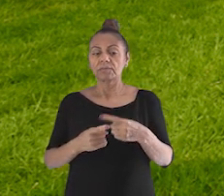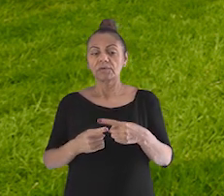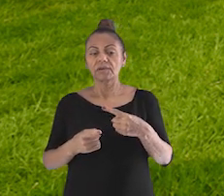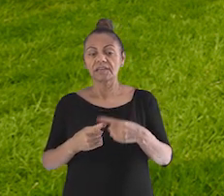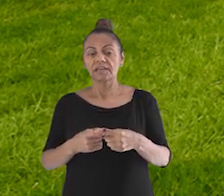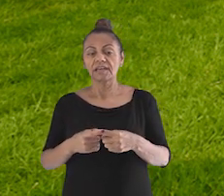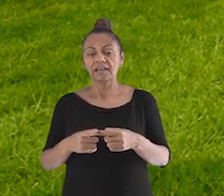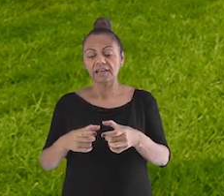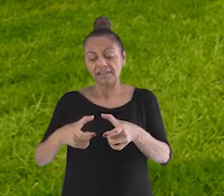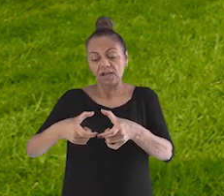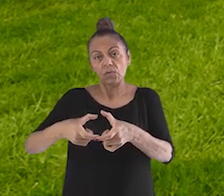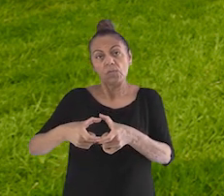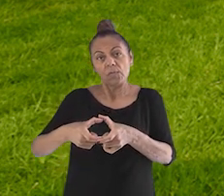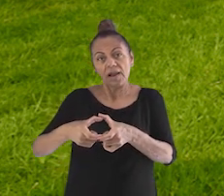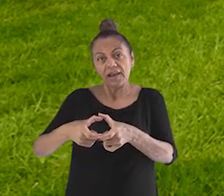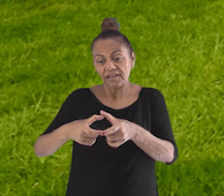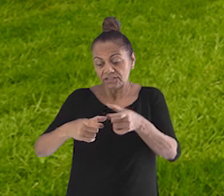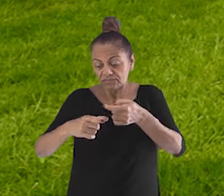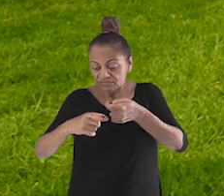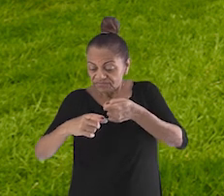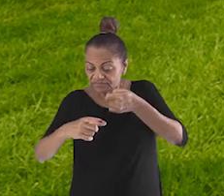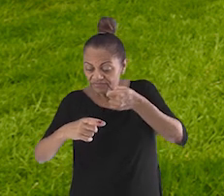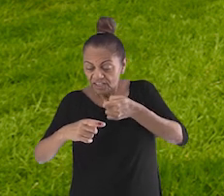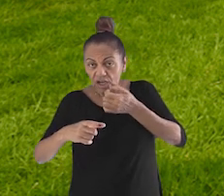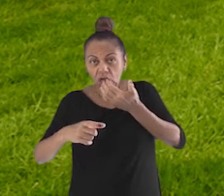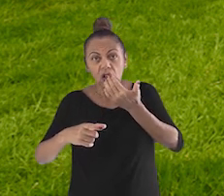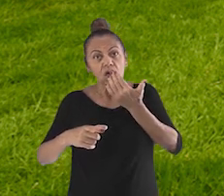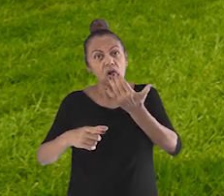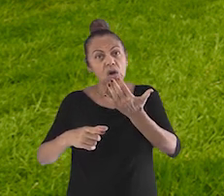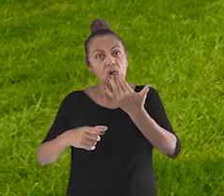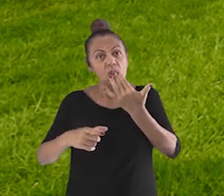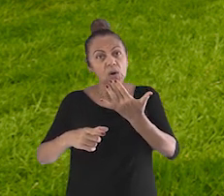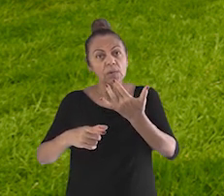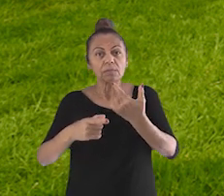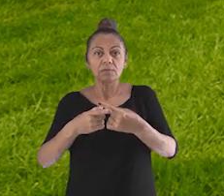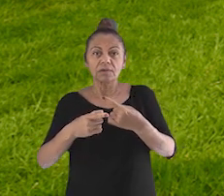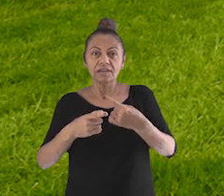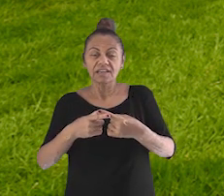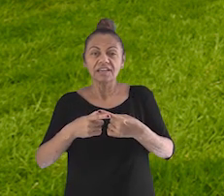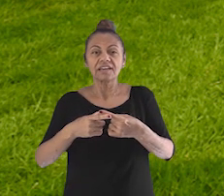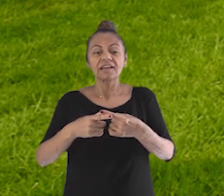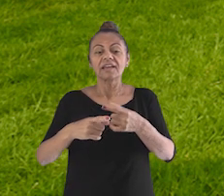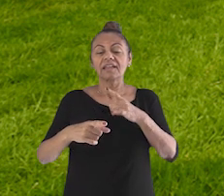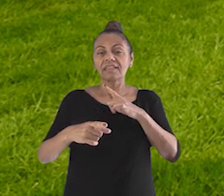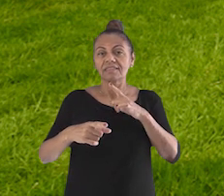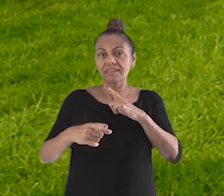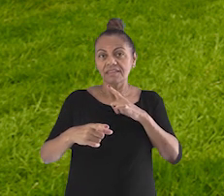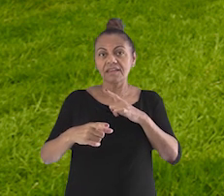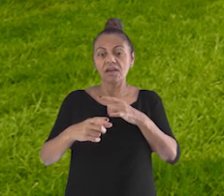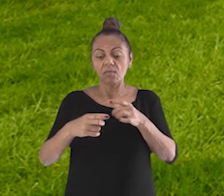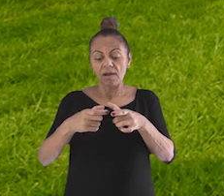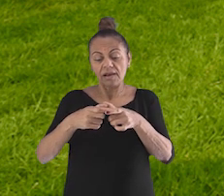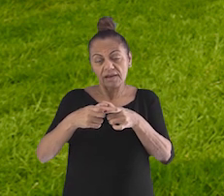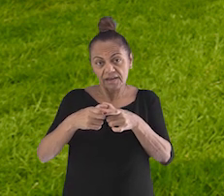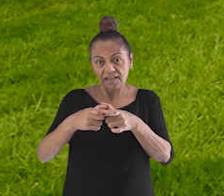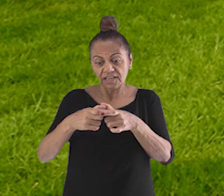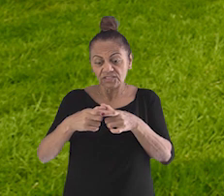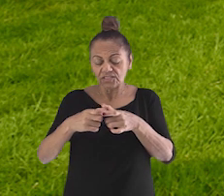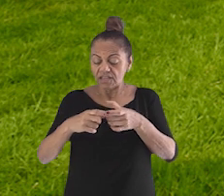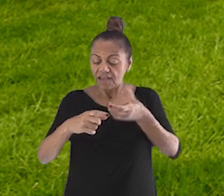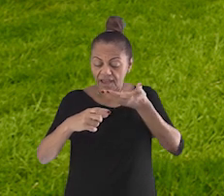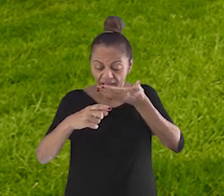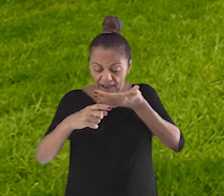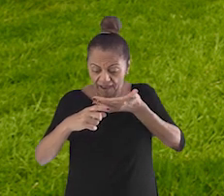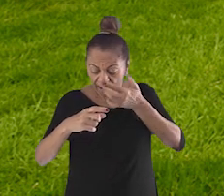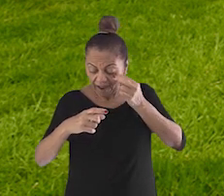porque essa lupa está com uma lente colorida. Geralmente a lupa é transparente, tem uma lente transparente,